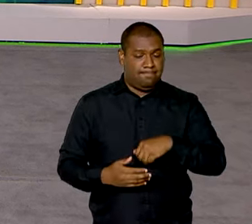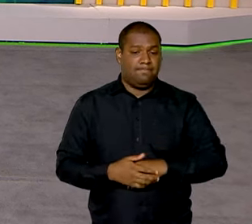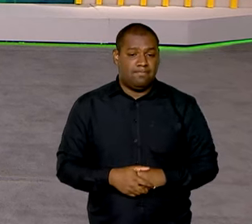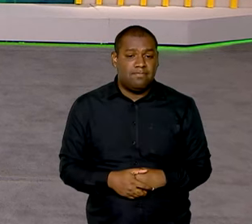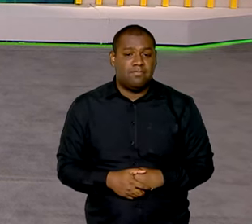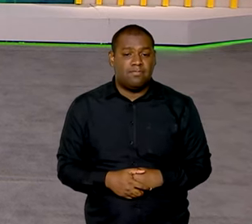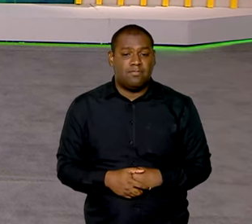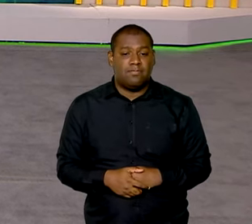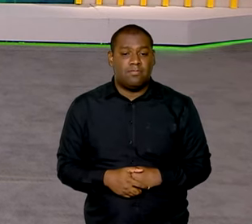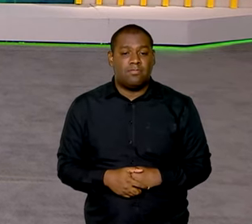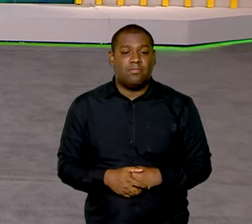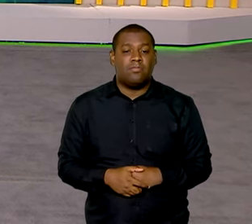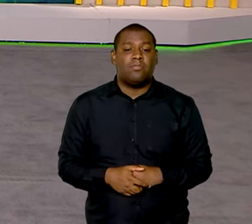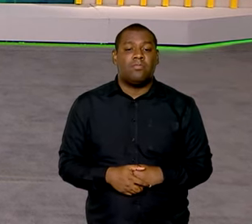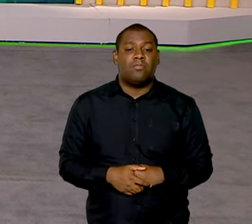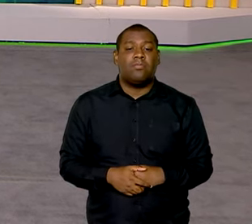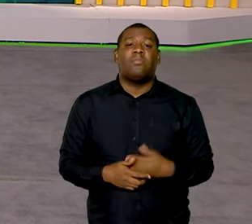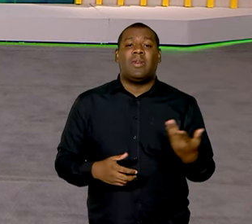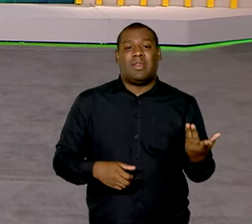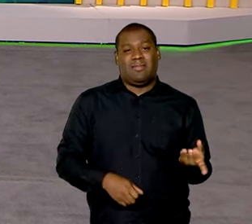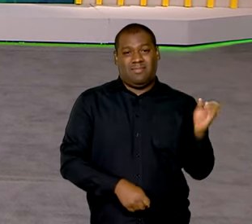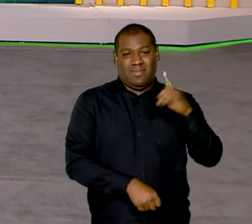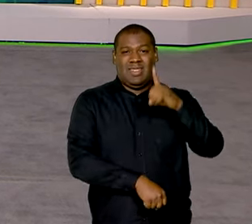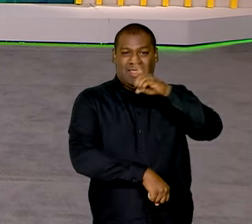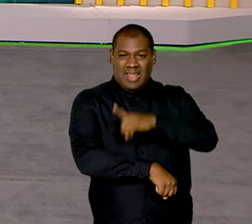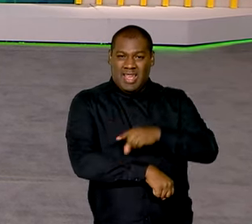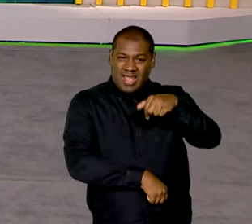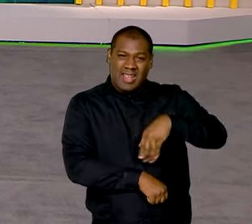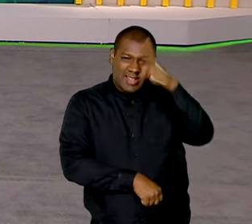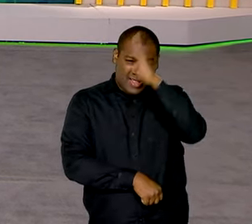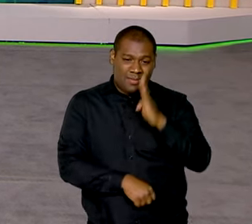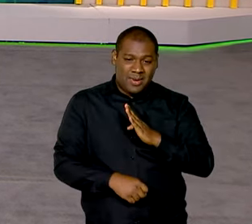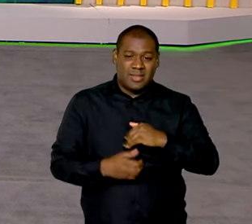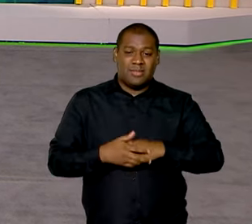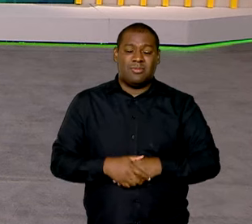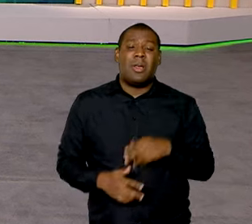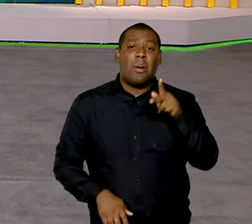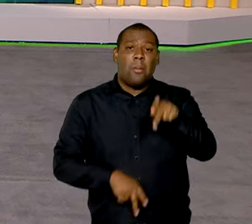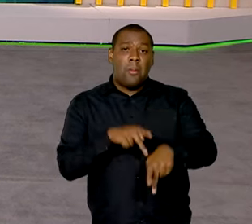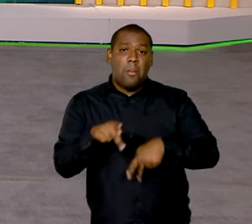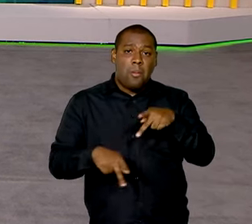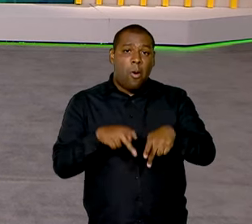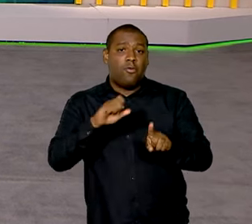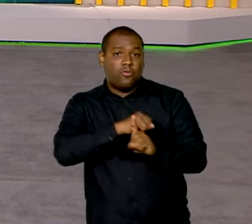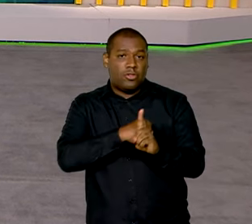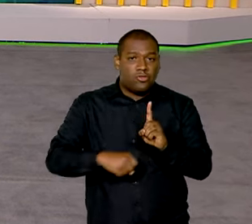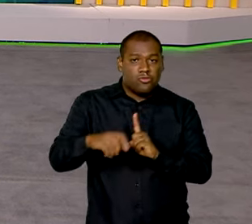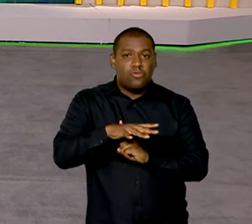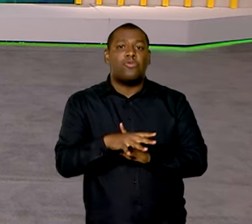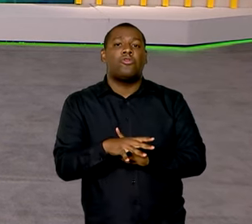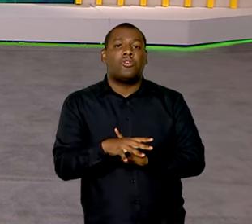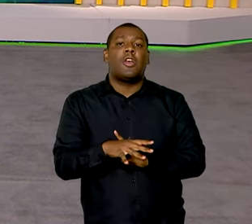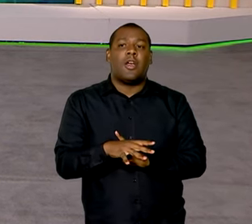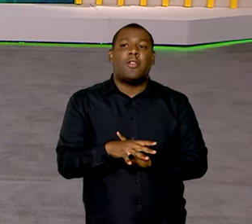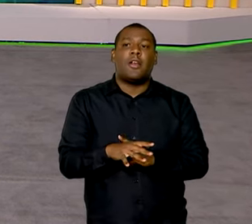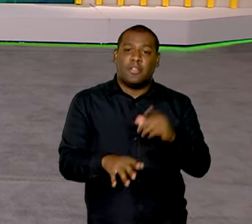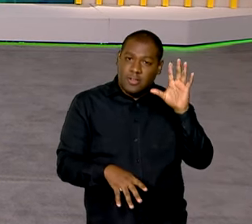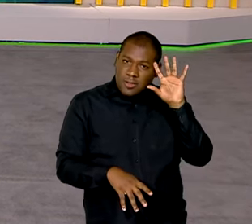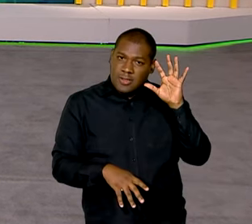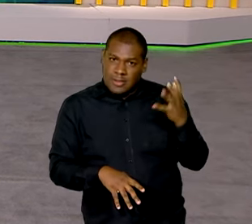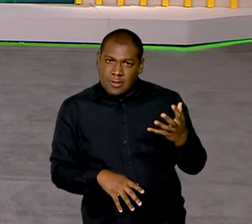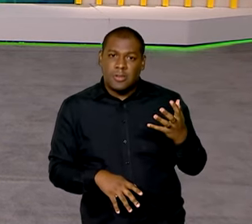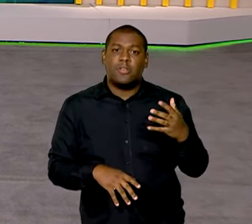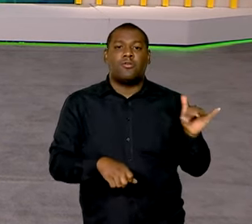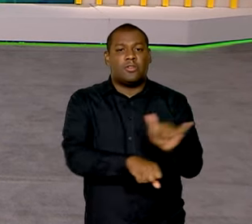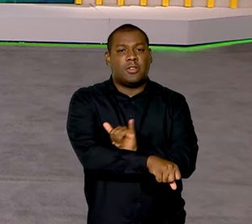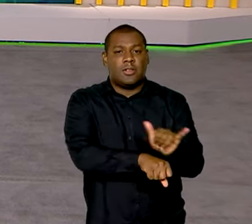A gente sabe que o cenário da dengue no país causa a mobilização da sociedade. Isso pelo número de mortes e